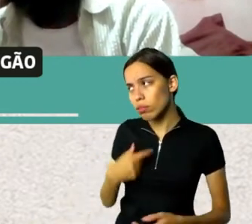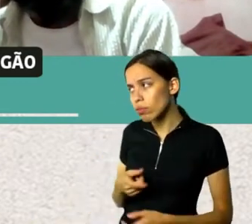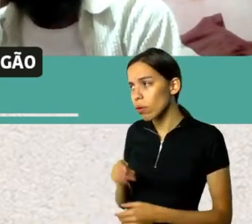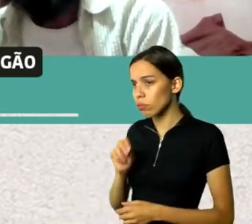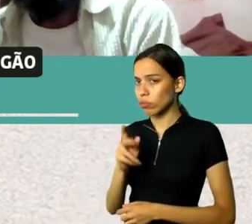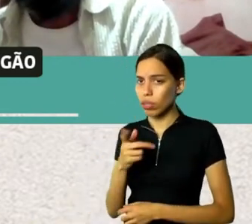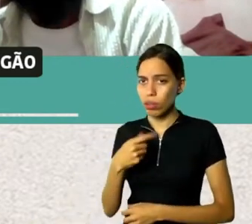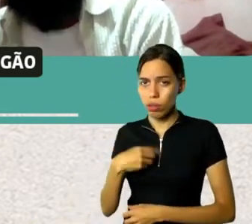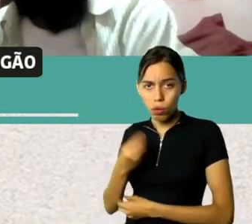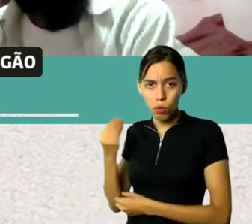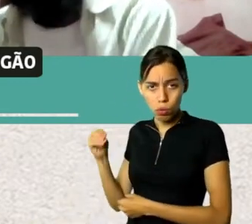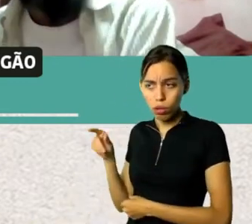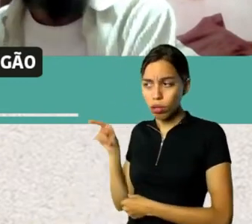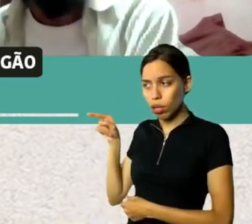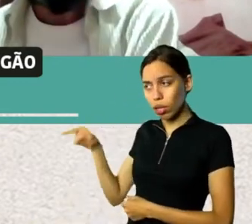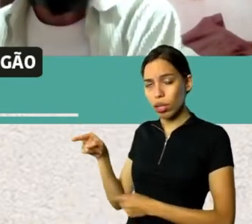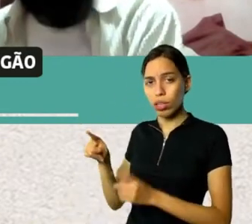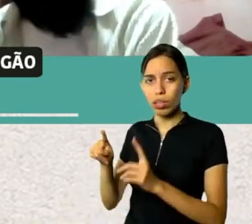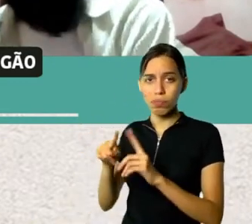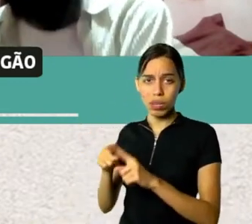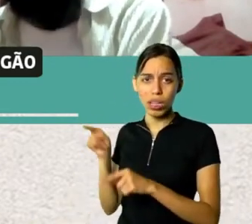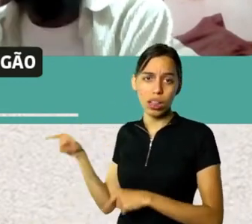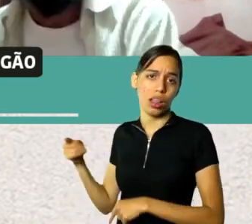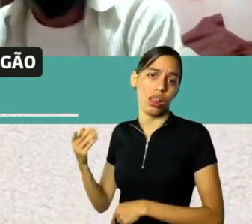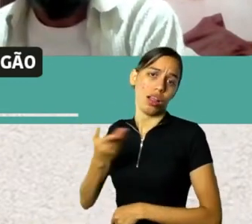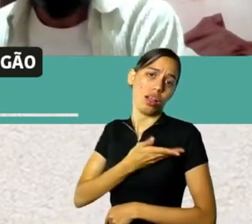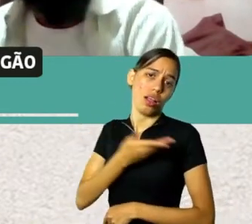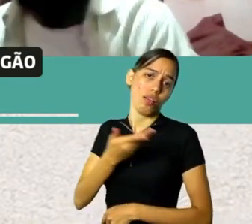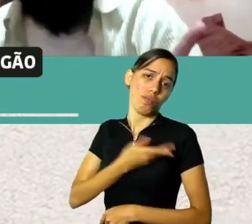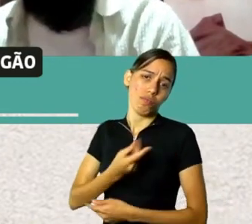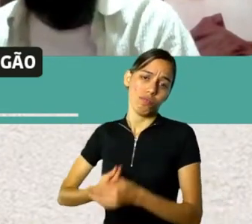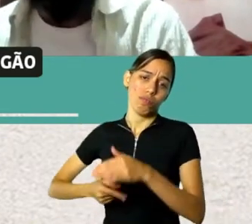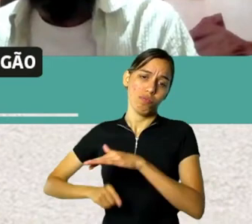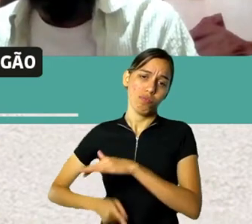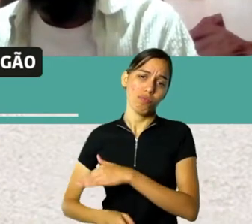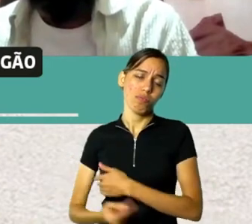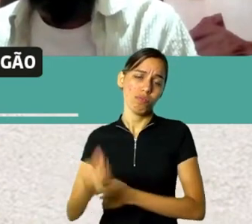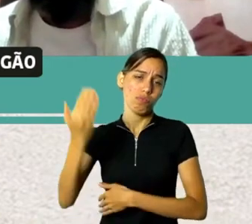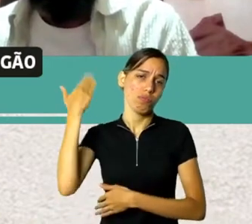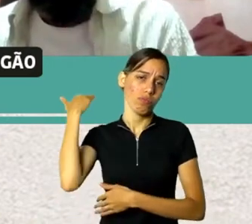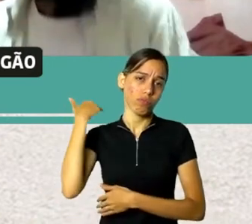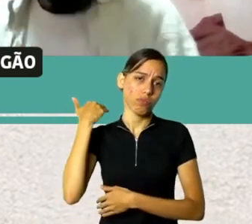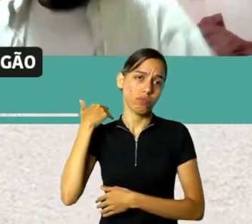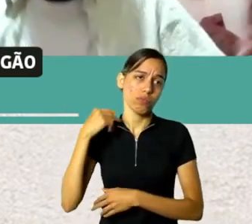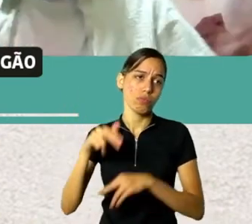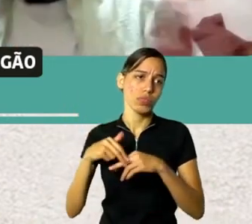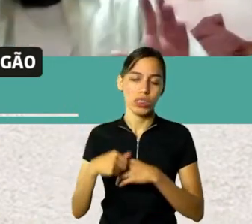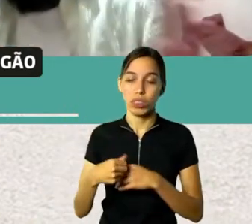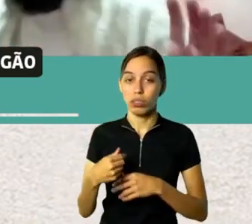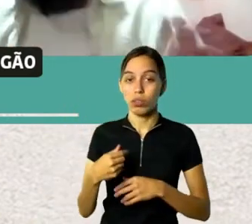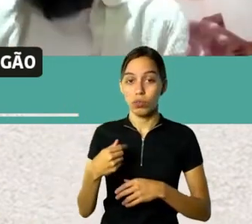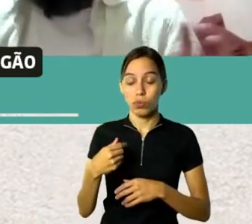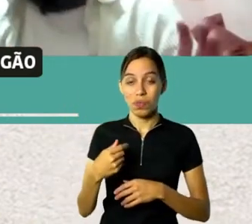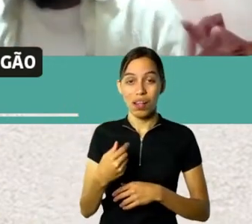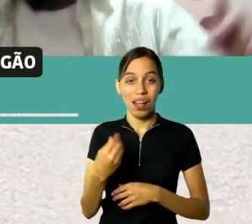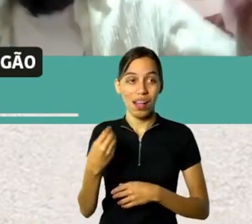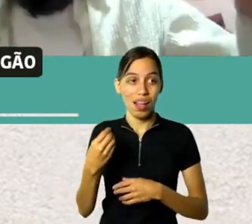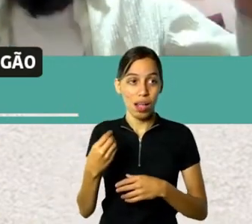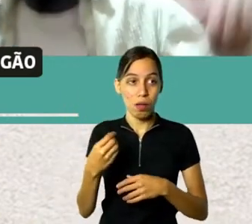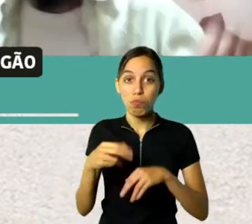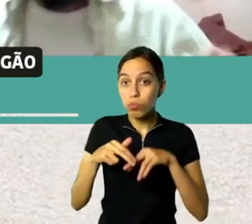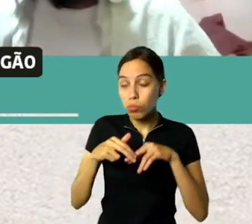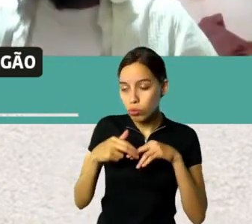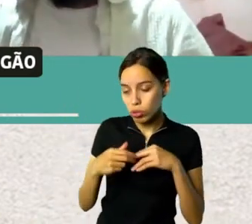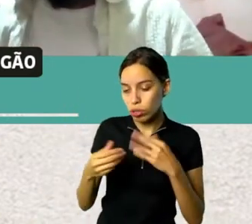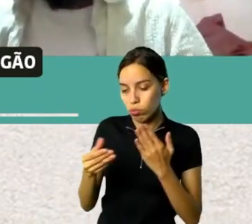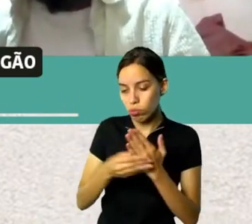estão falando mal do Portinari, ele é meu amigo, o Guignard gostava dele, por isso que eu contei essa história. Ele estava ali de fora, mas